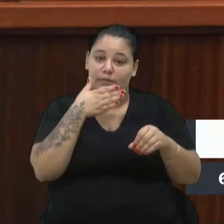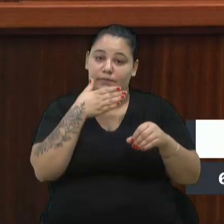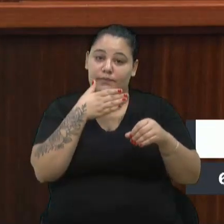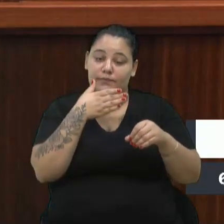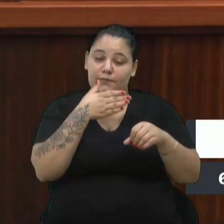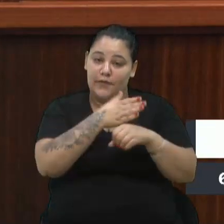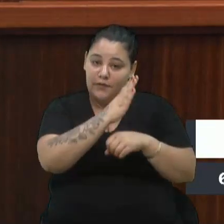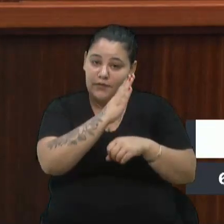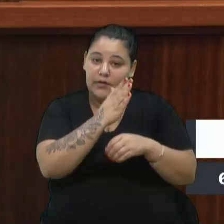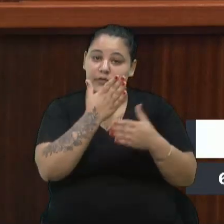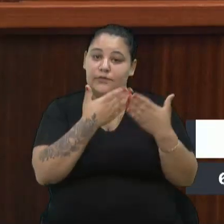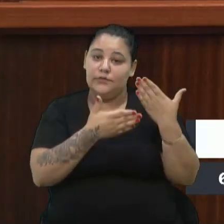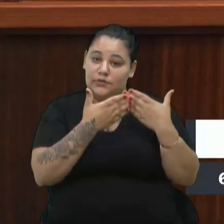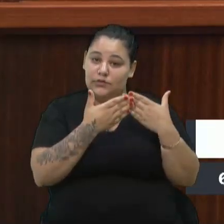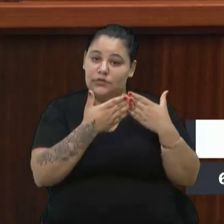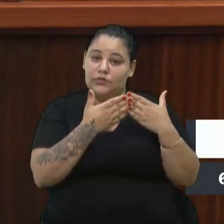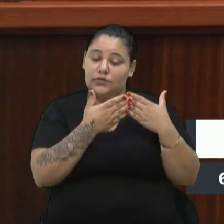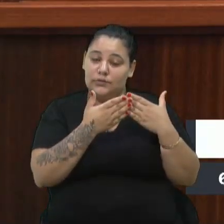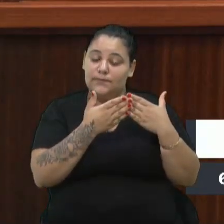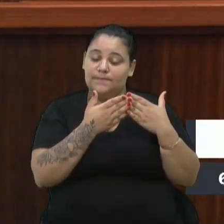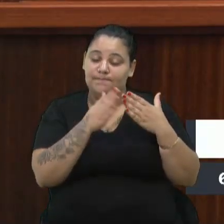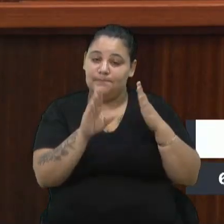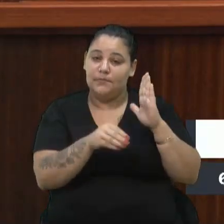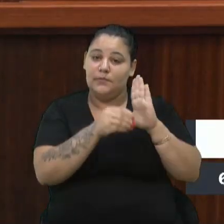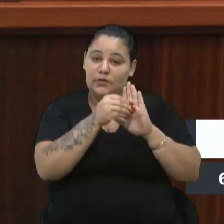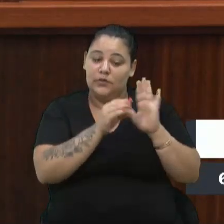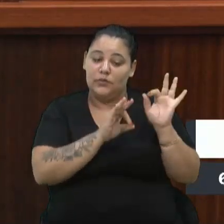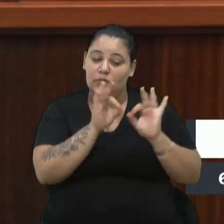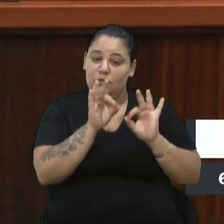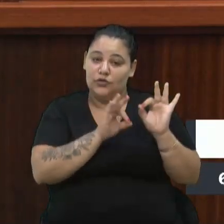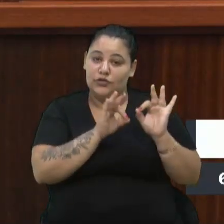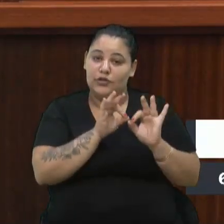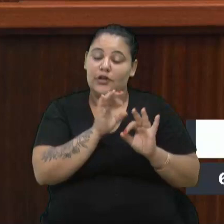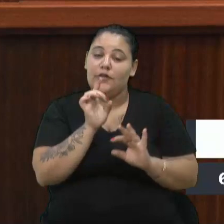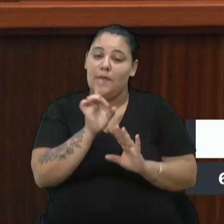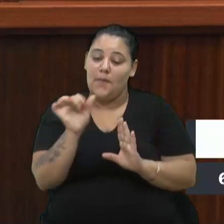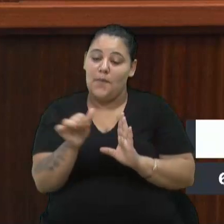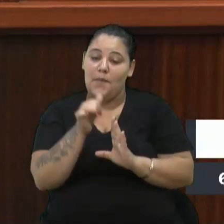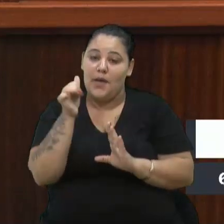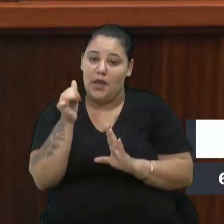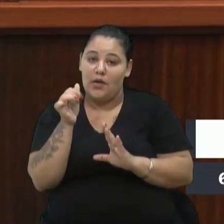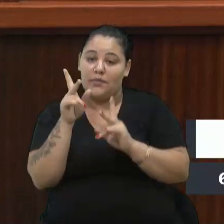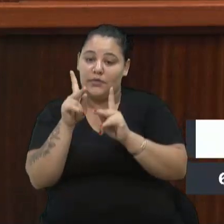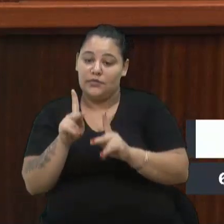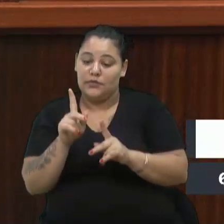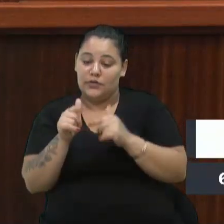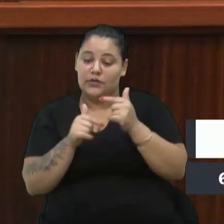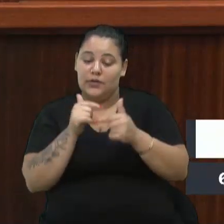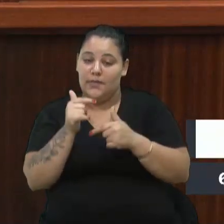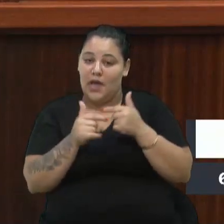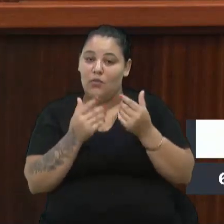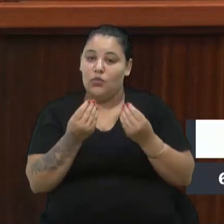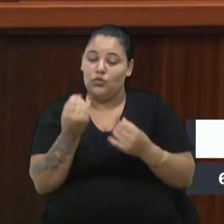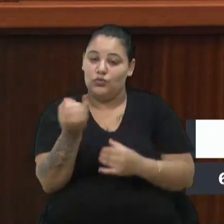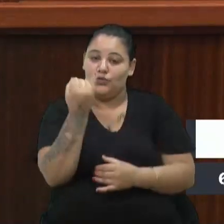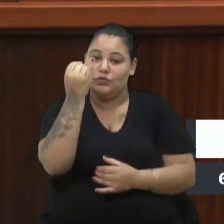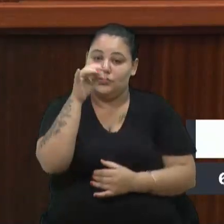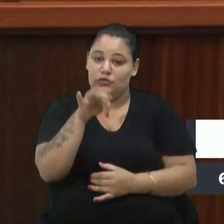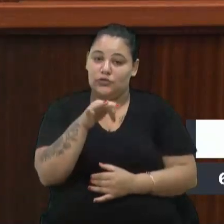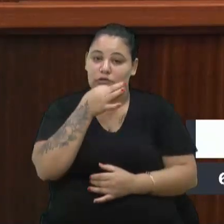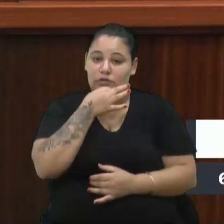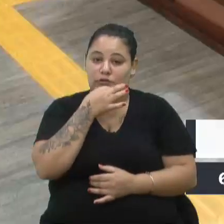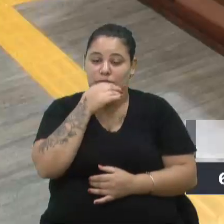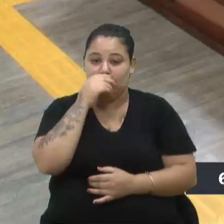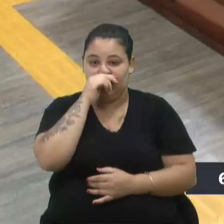essas emendas para que esse projeto seja o melhor possível para os conselheiros que prestam um serviço tão essencial para Caxias do Sul. Muito